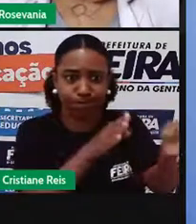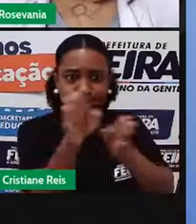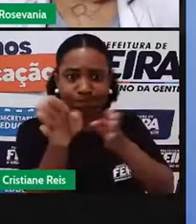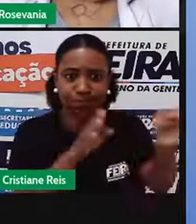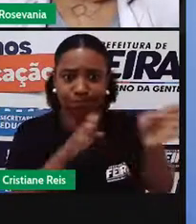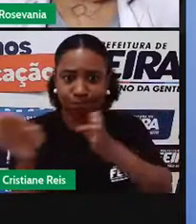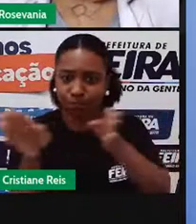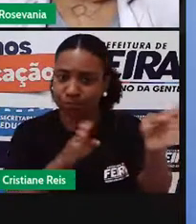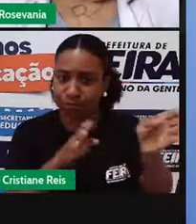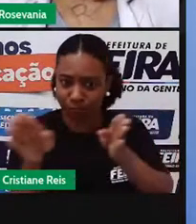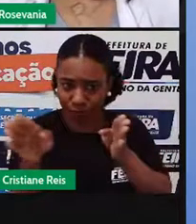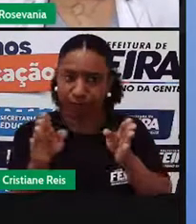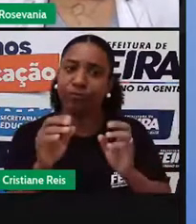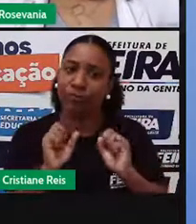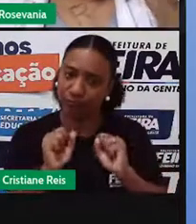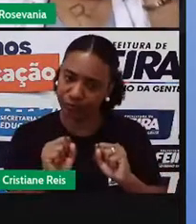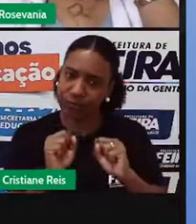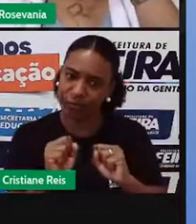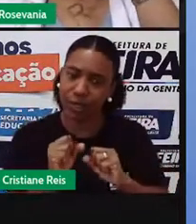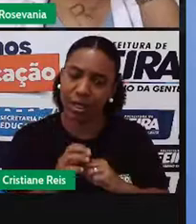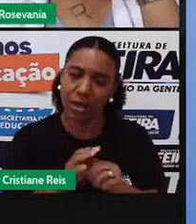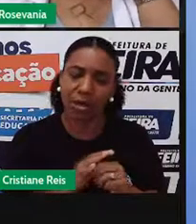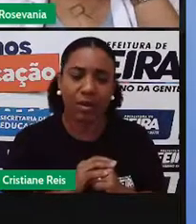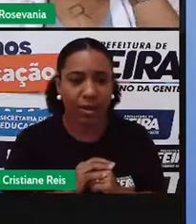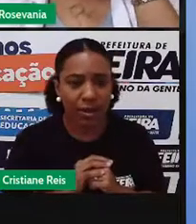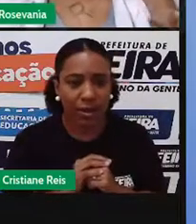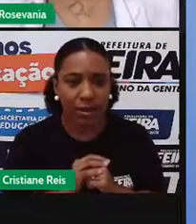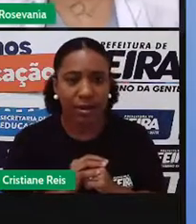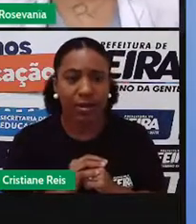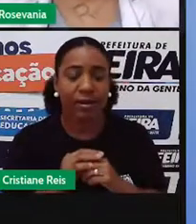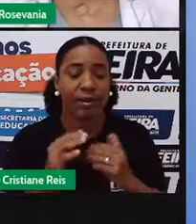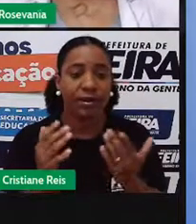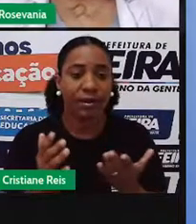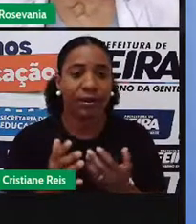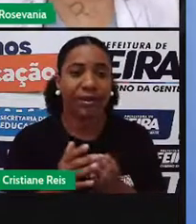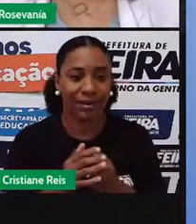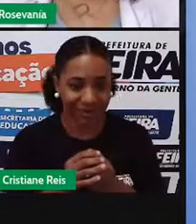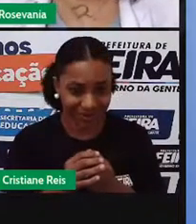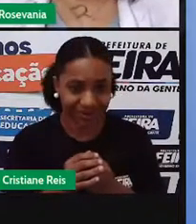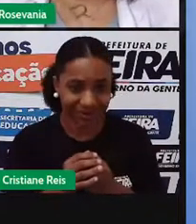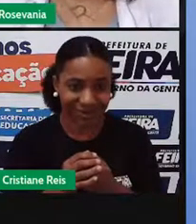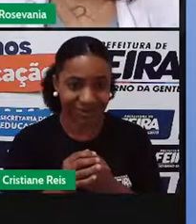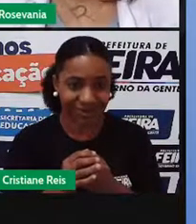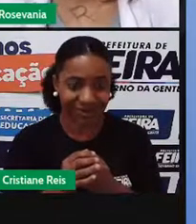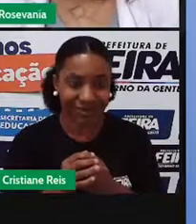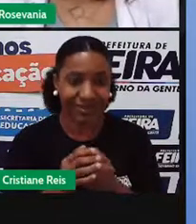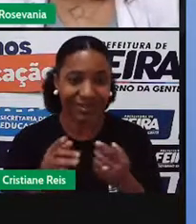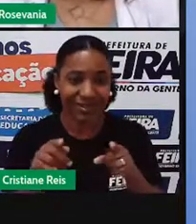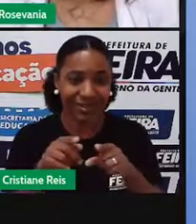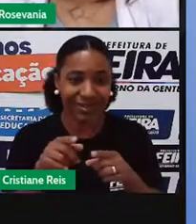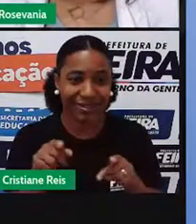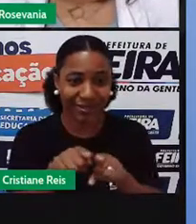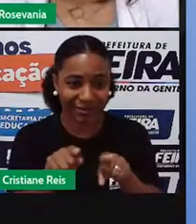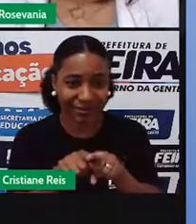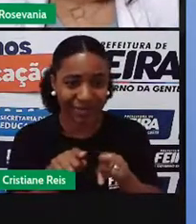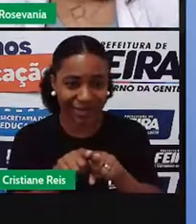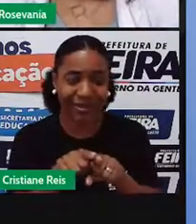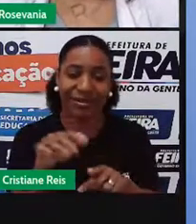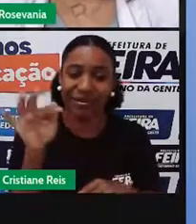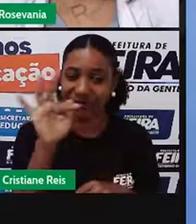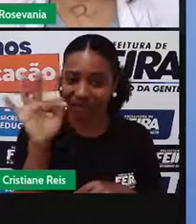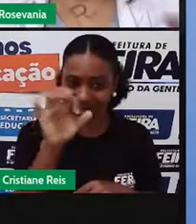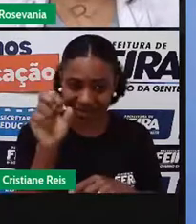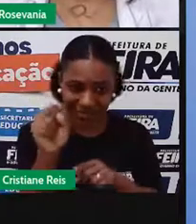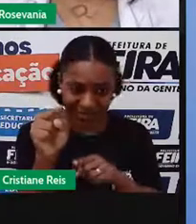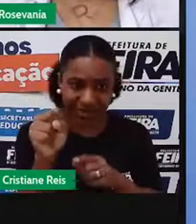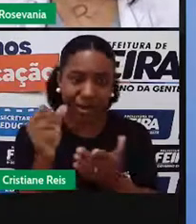vias que a gente pode, né, estar saindo de Feira de Santana. Fora as vias menores, né,